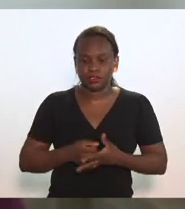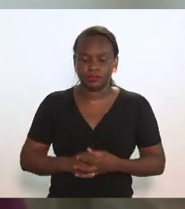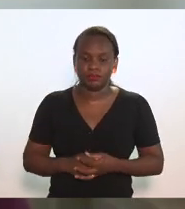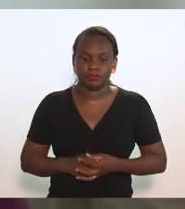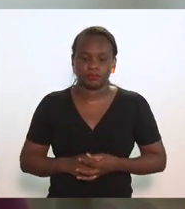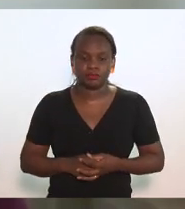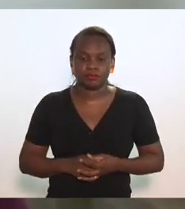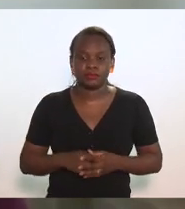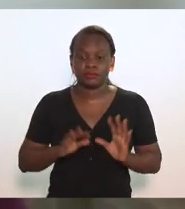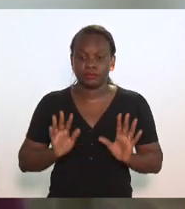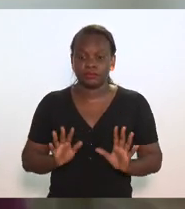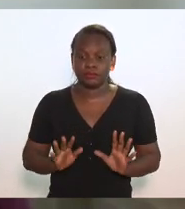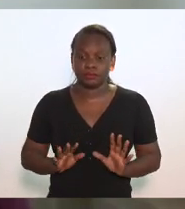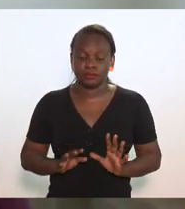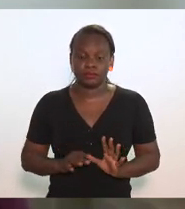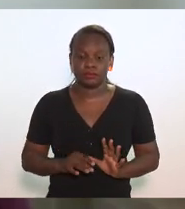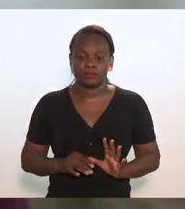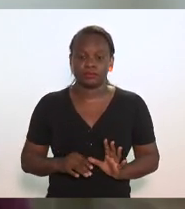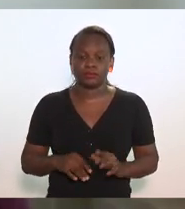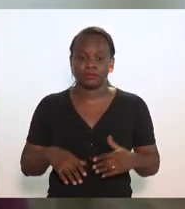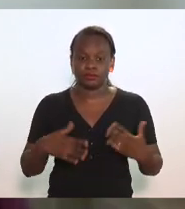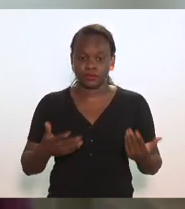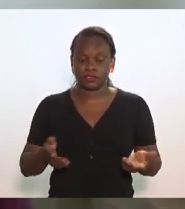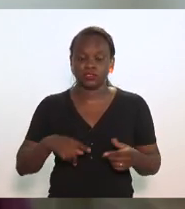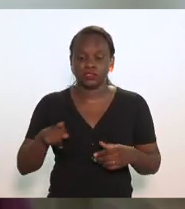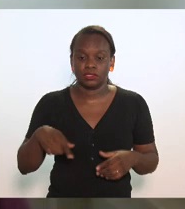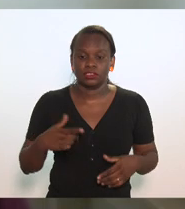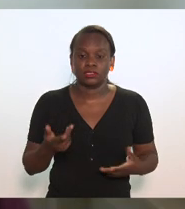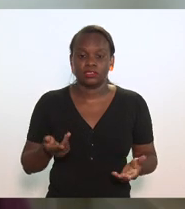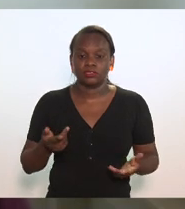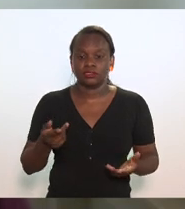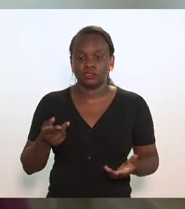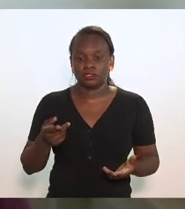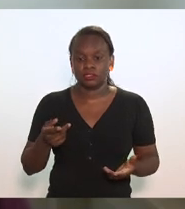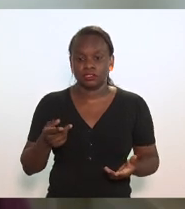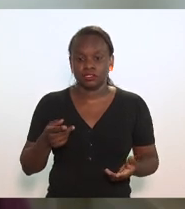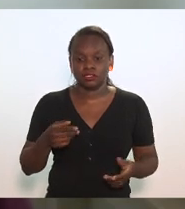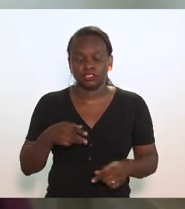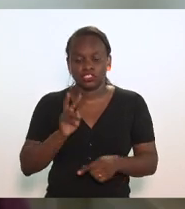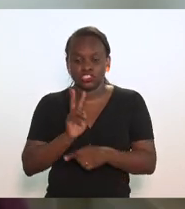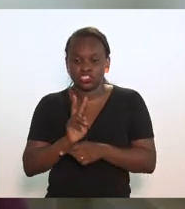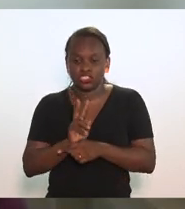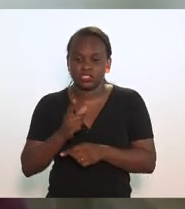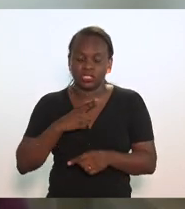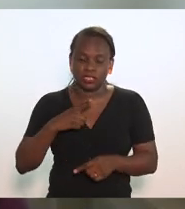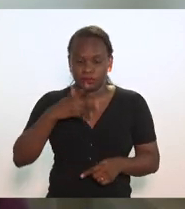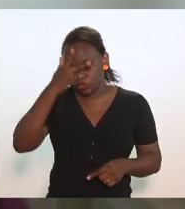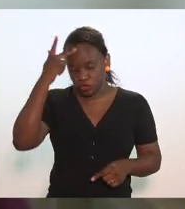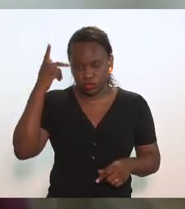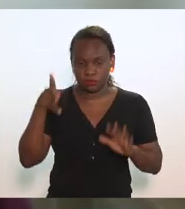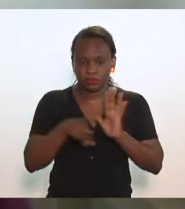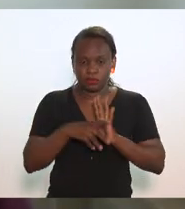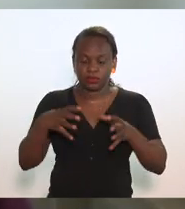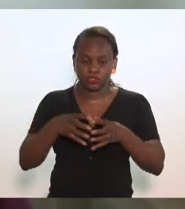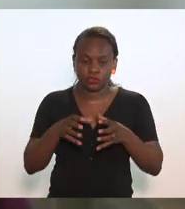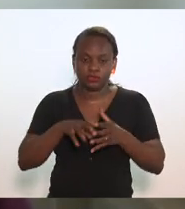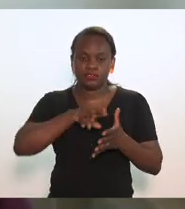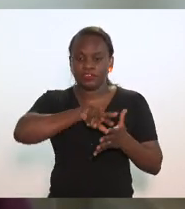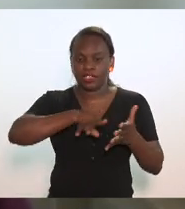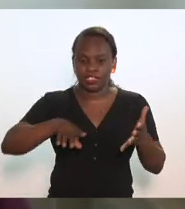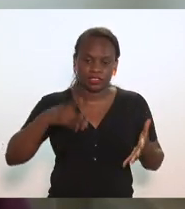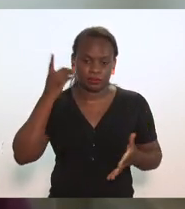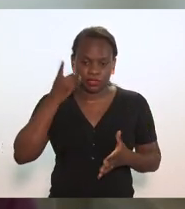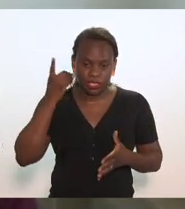Mas, contamos aqui, representantes dos diversos